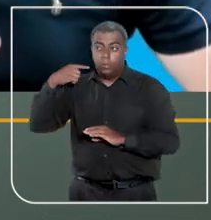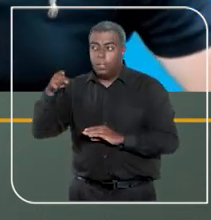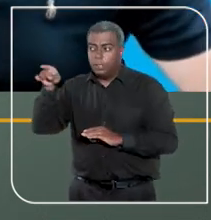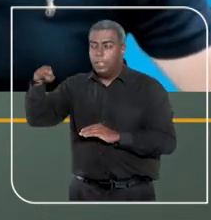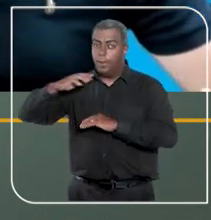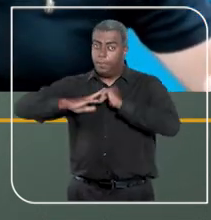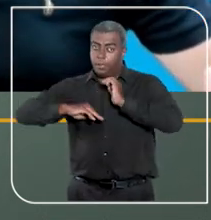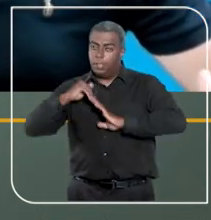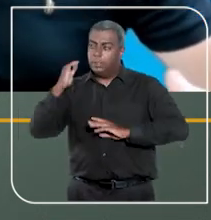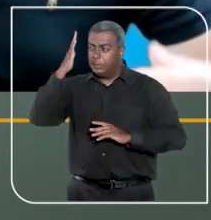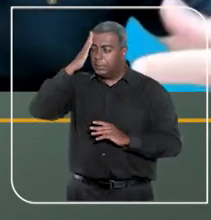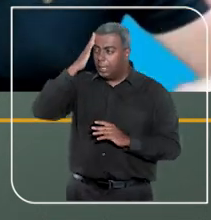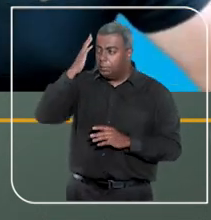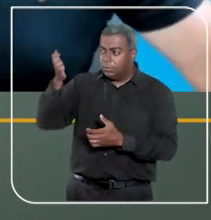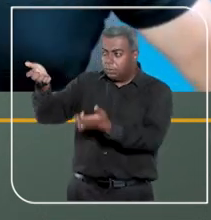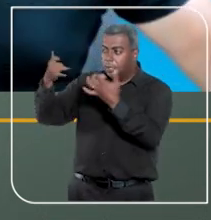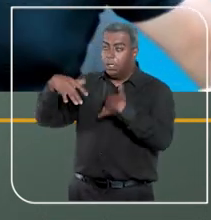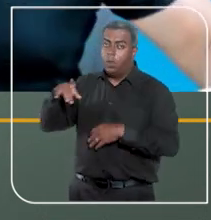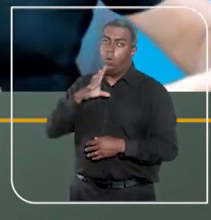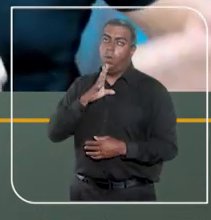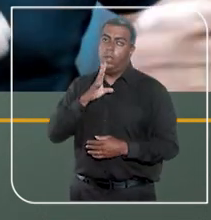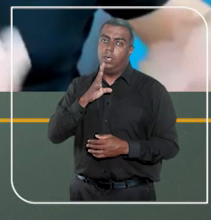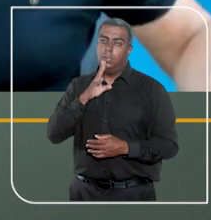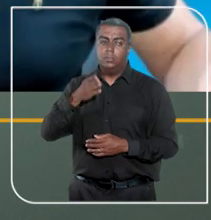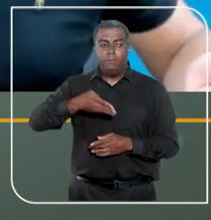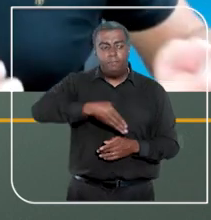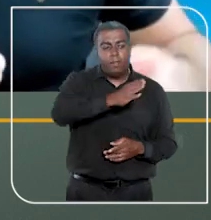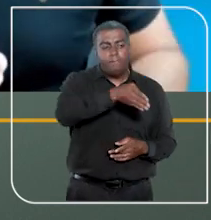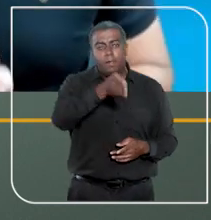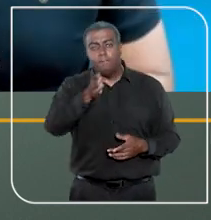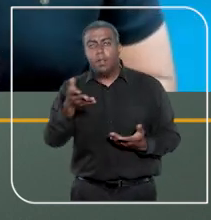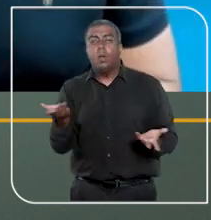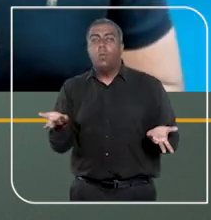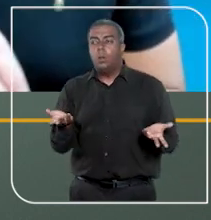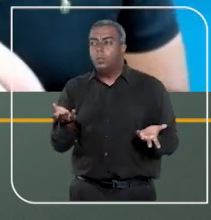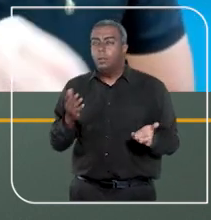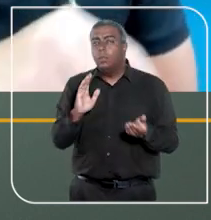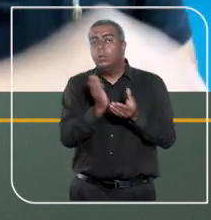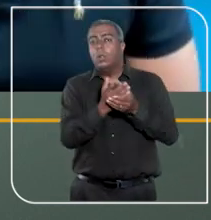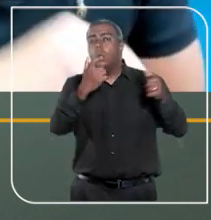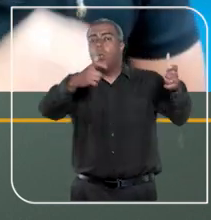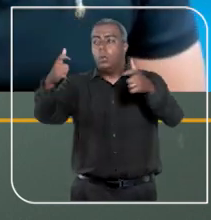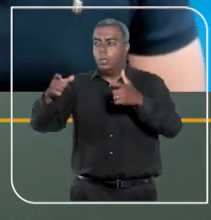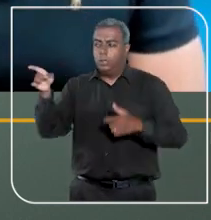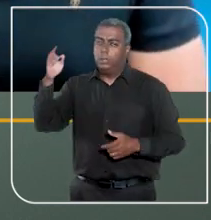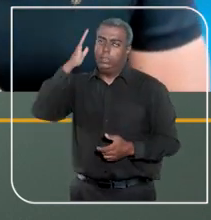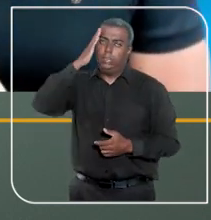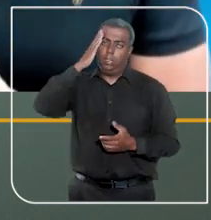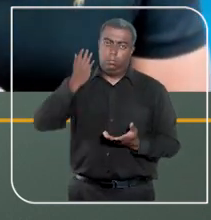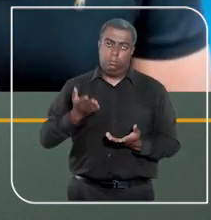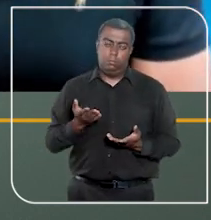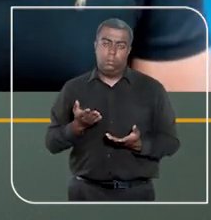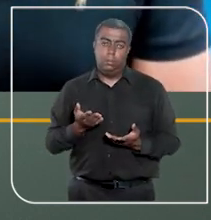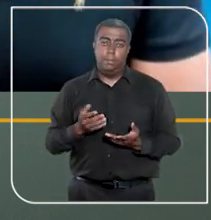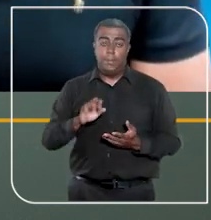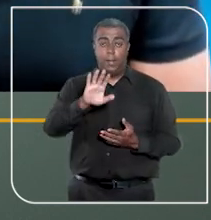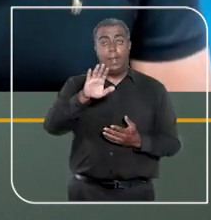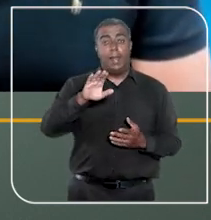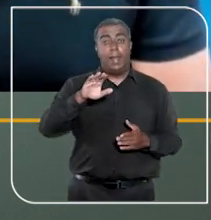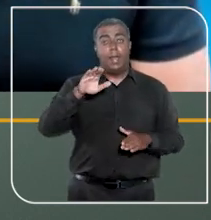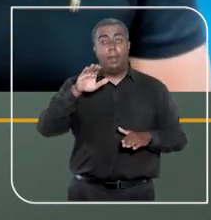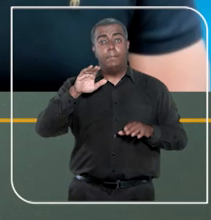essa competência, esse conhecimento para saber aonde ele deve propor a ação. Existe a